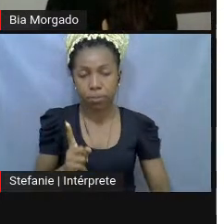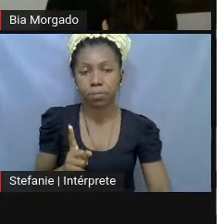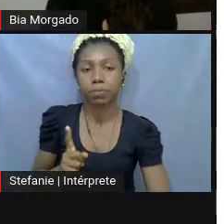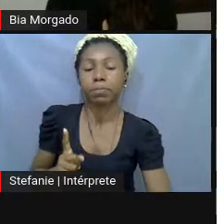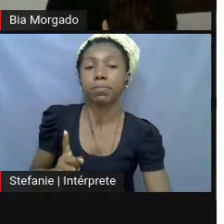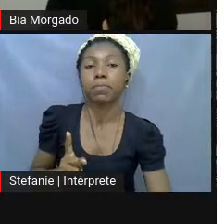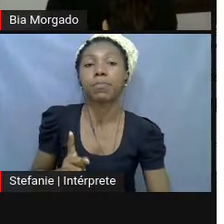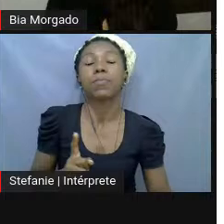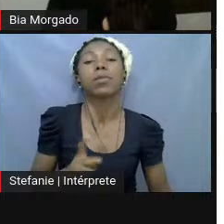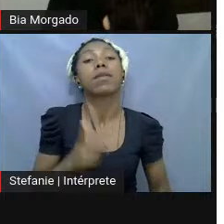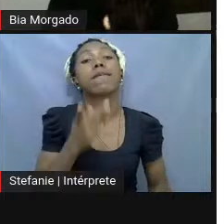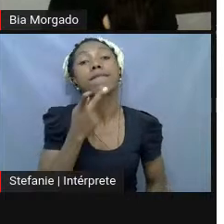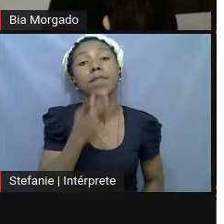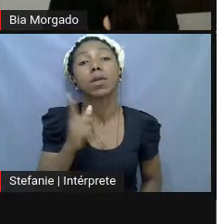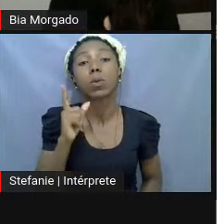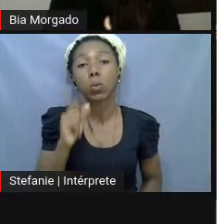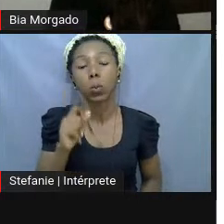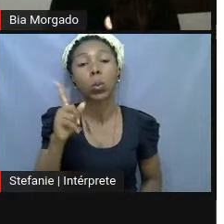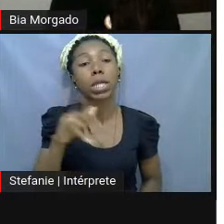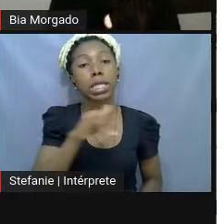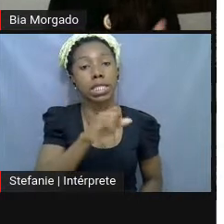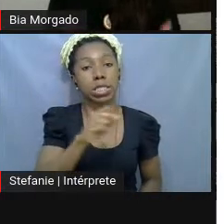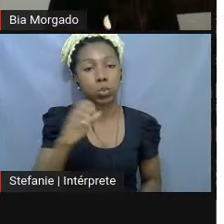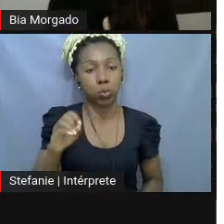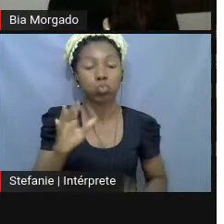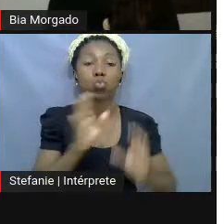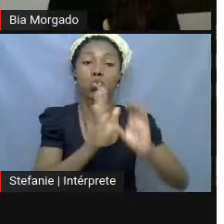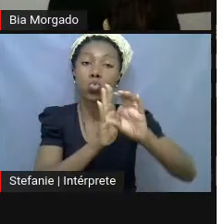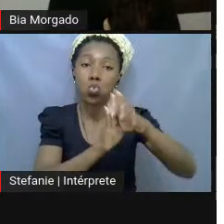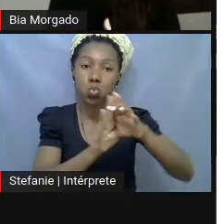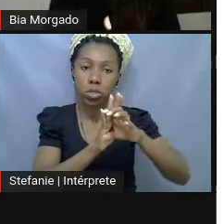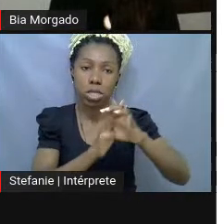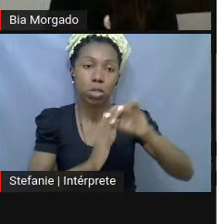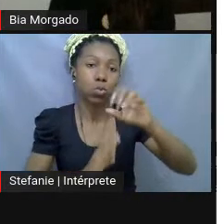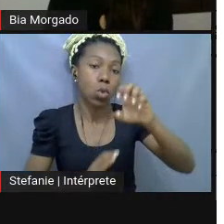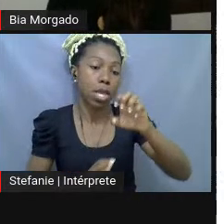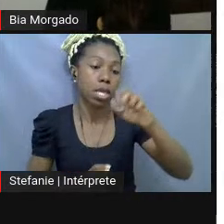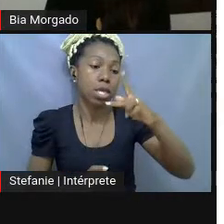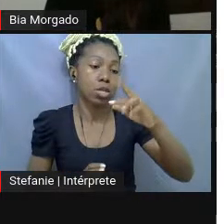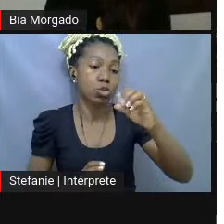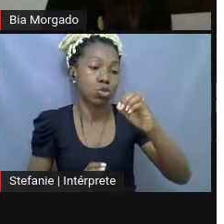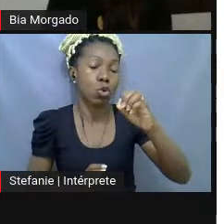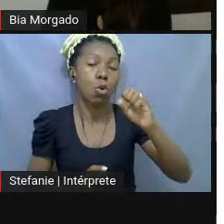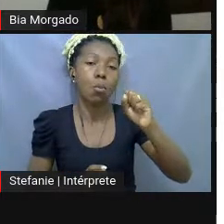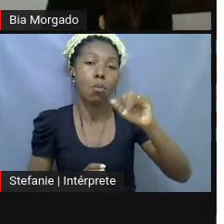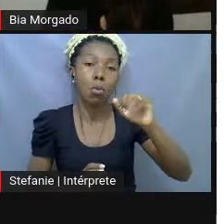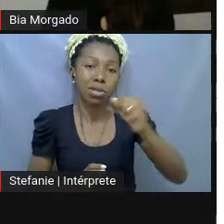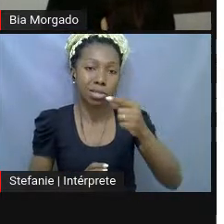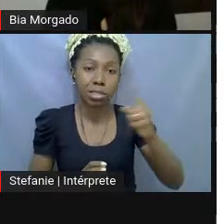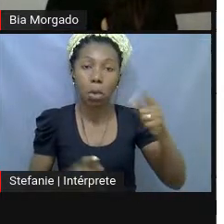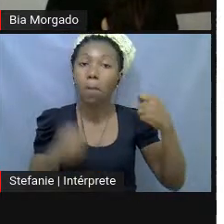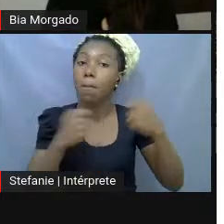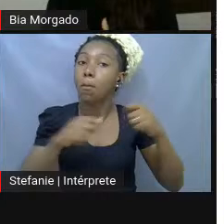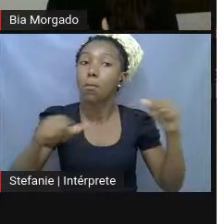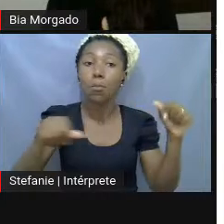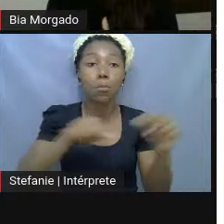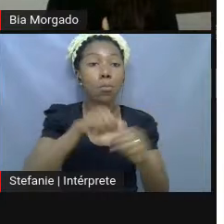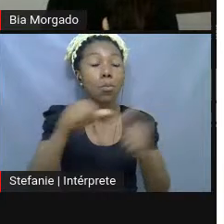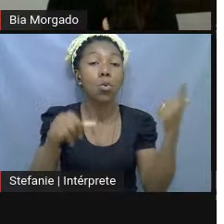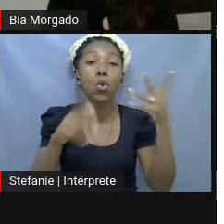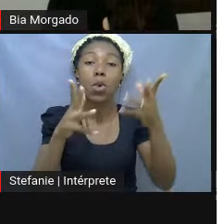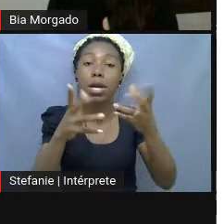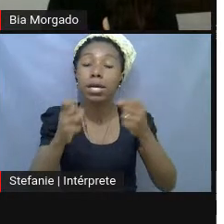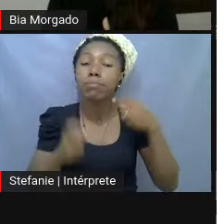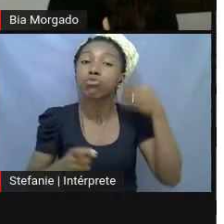quando ele fala que é isso, o conceito de exposição ou a noção do museu tem que ser modificado para poder receber a experiência